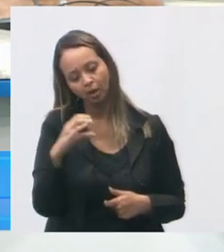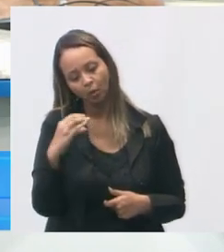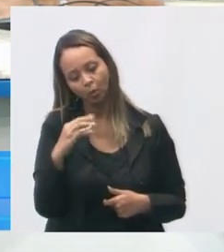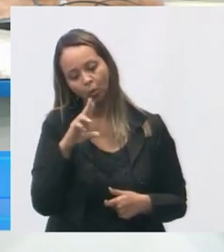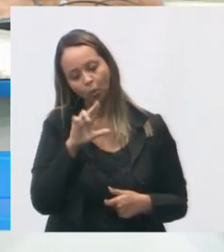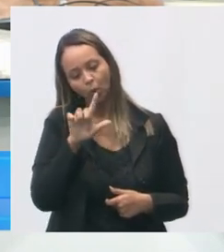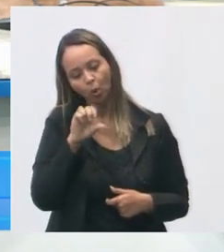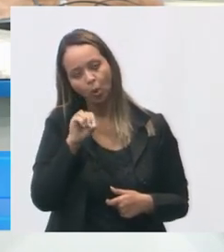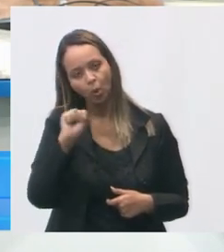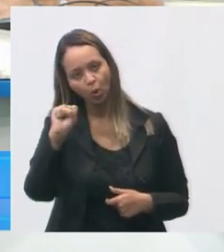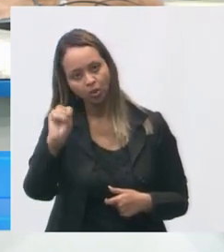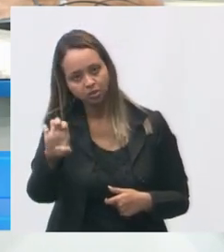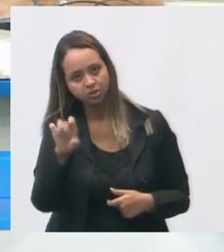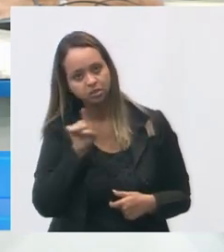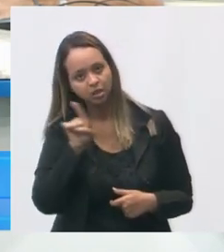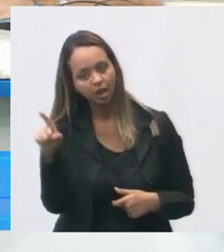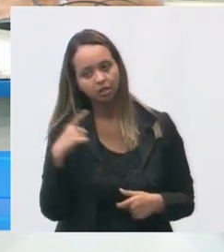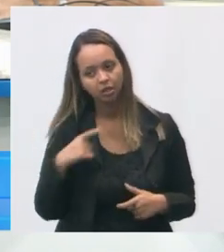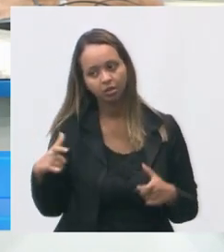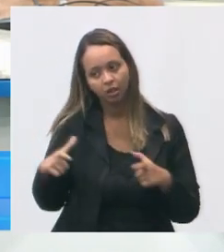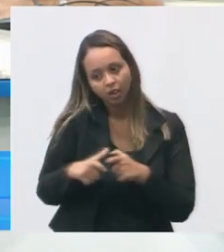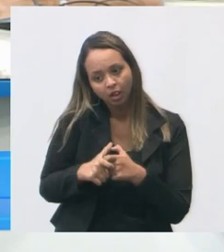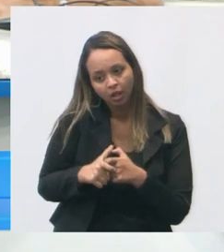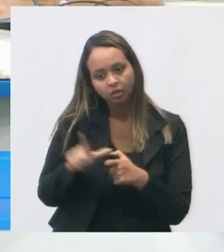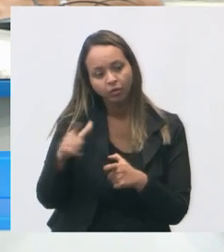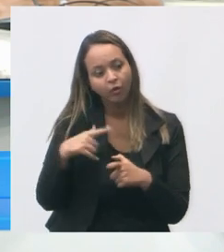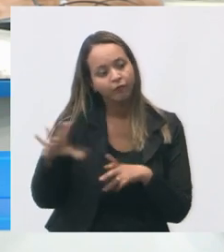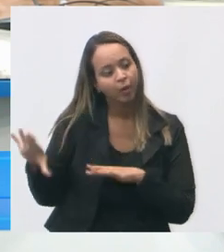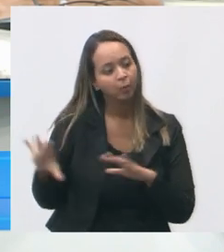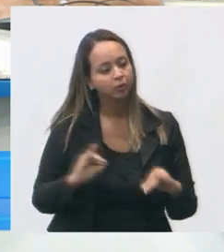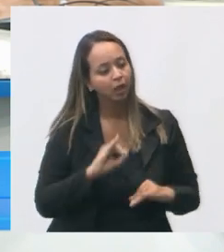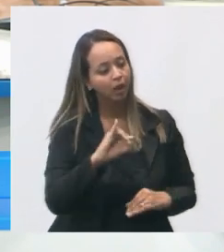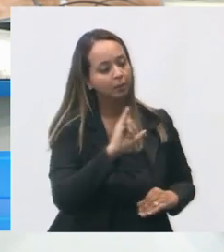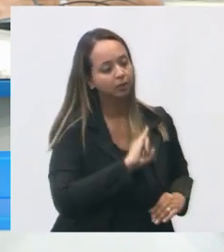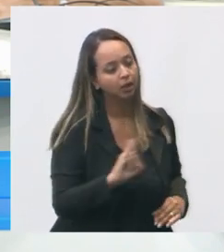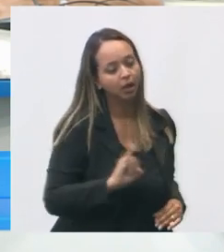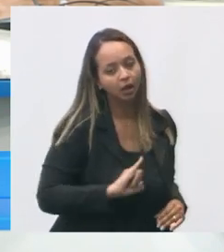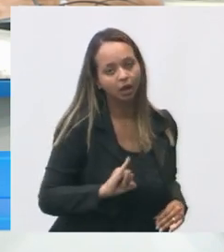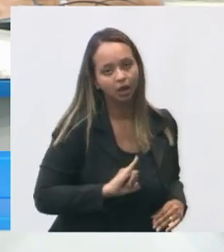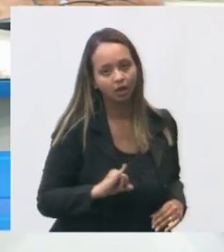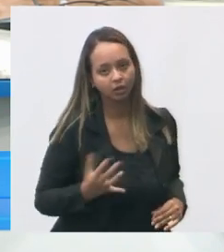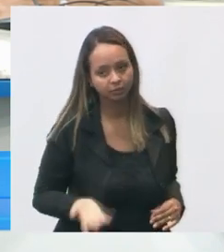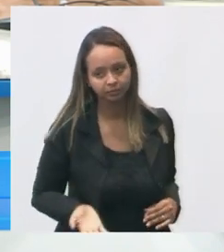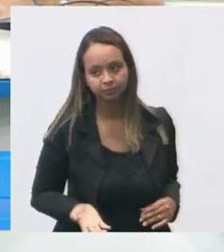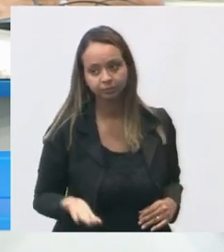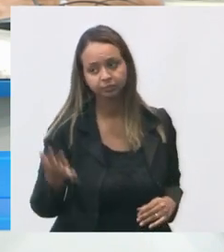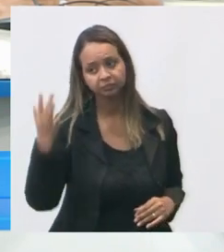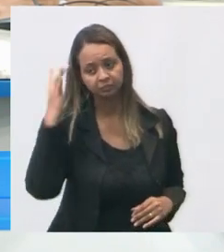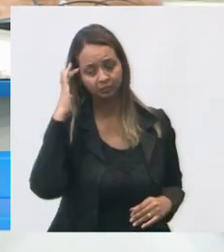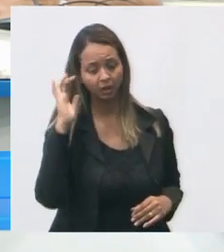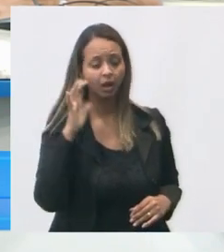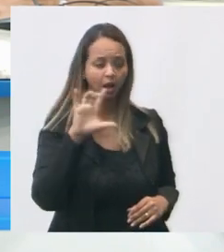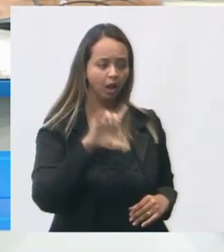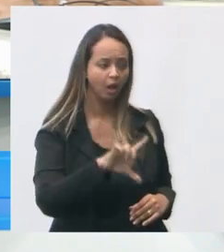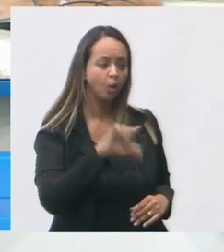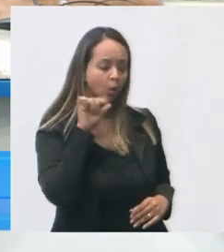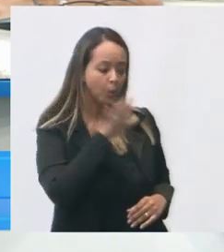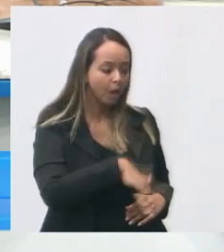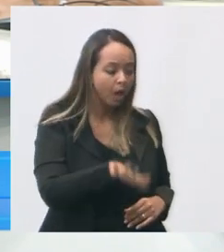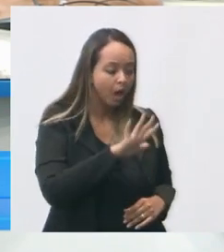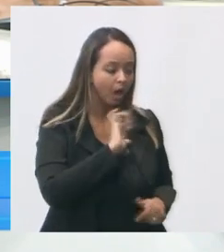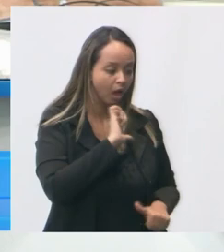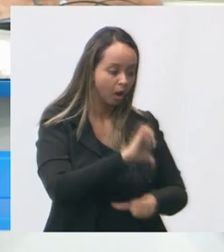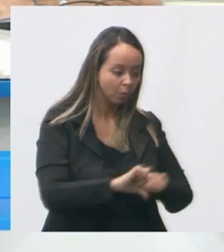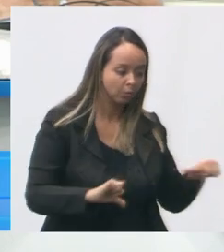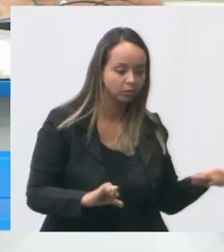numa sala apertada tal está indo para Itararé então arrumaram uma área excelente lá está reformando mudou